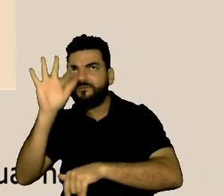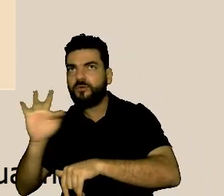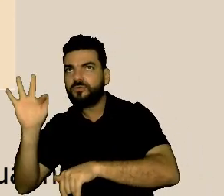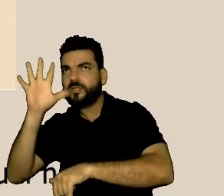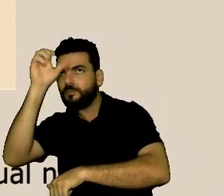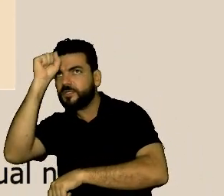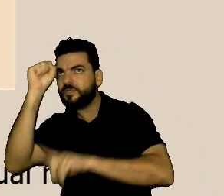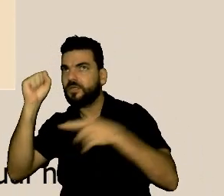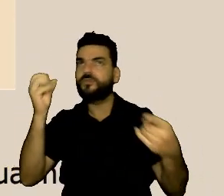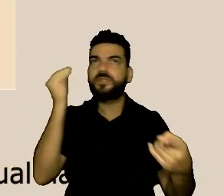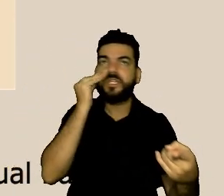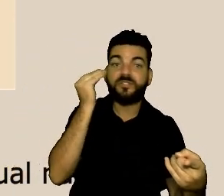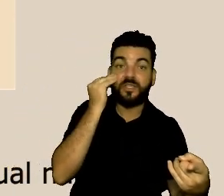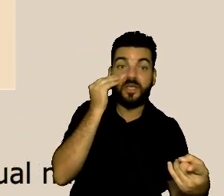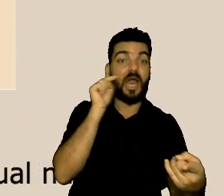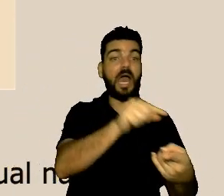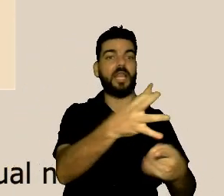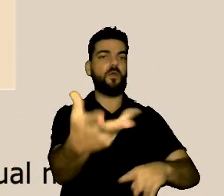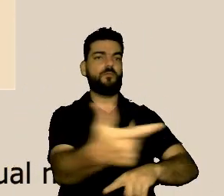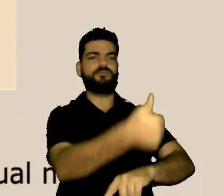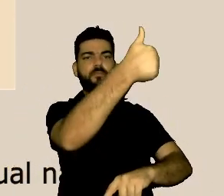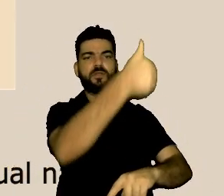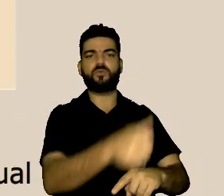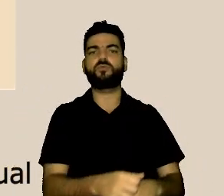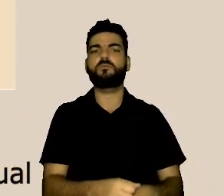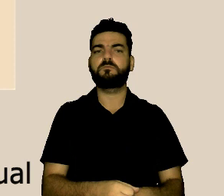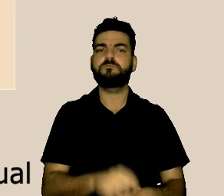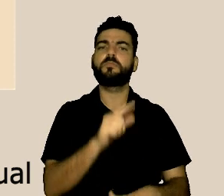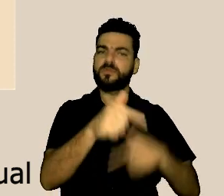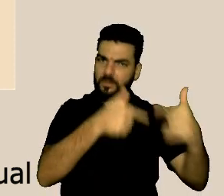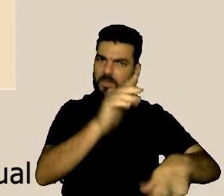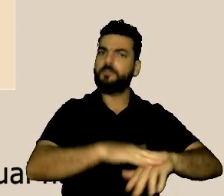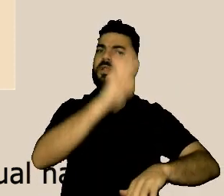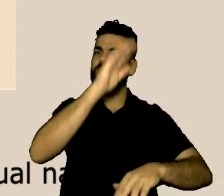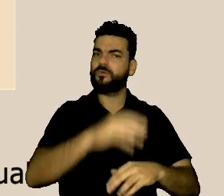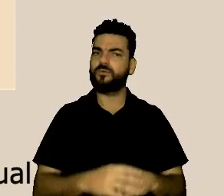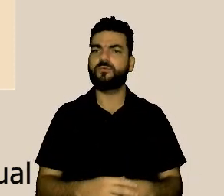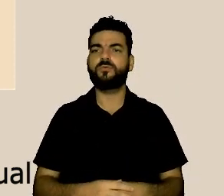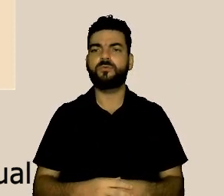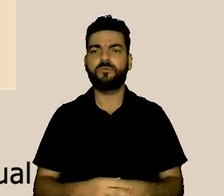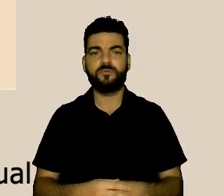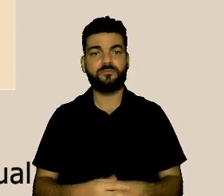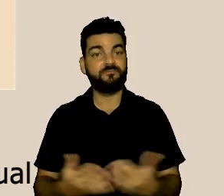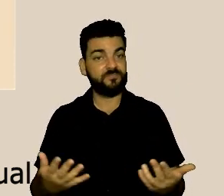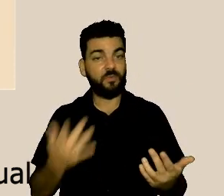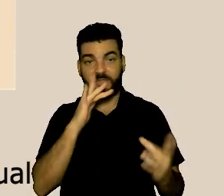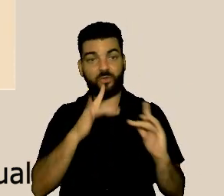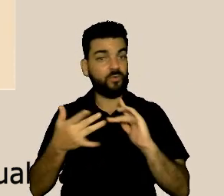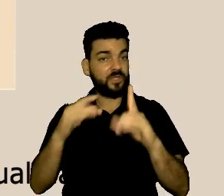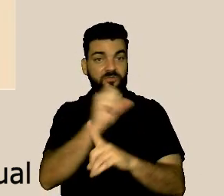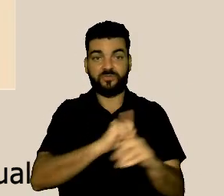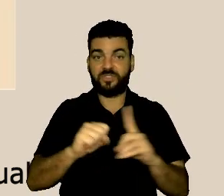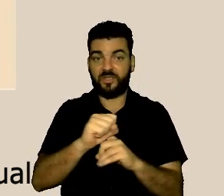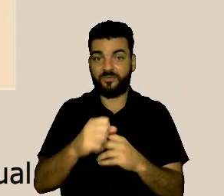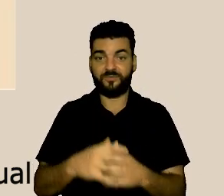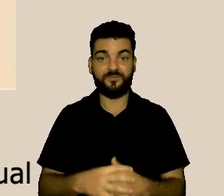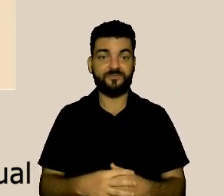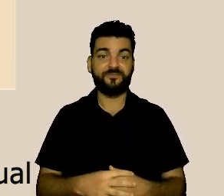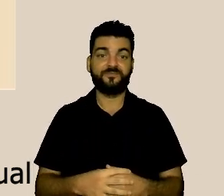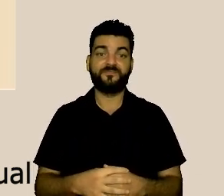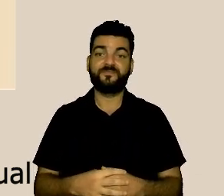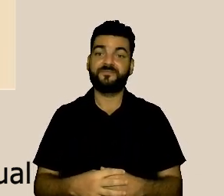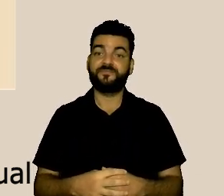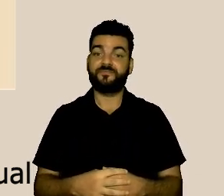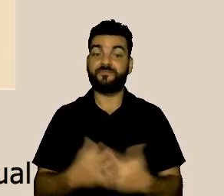vai para a escola acho que a gente já é treinado no convívio social quando a gente